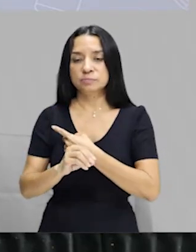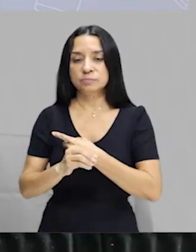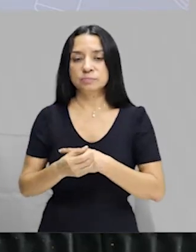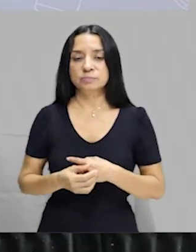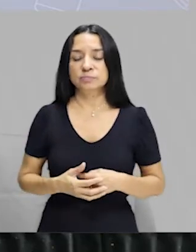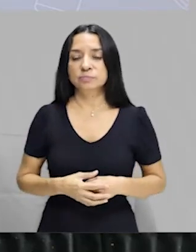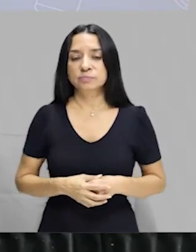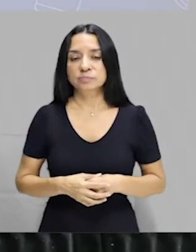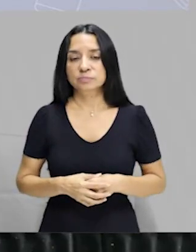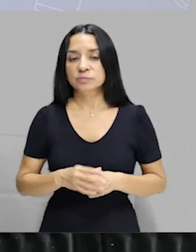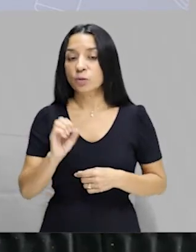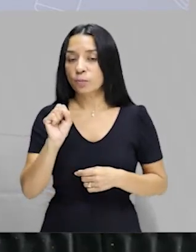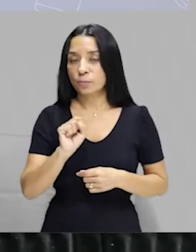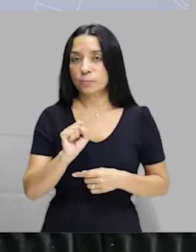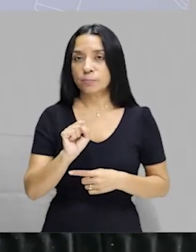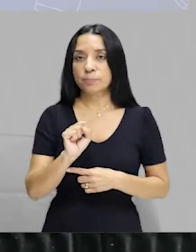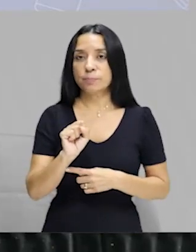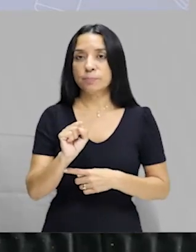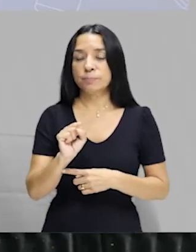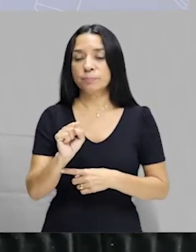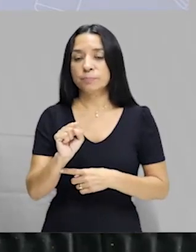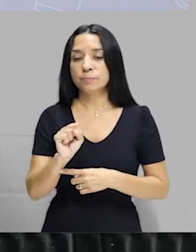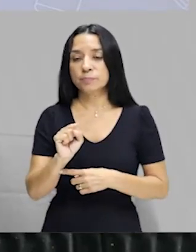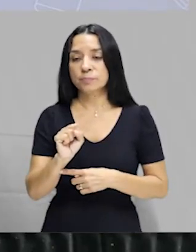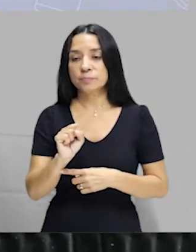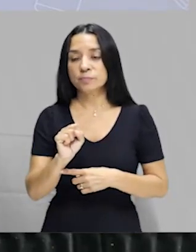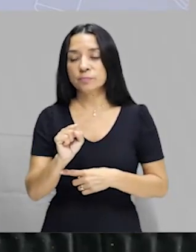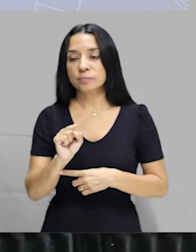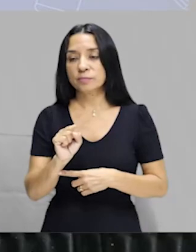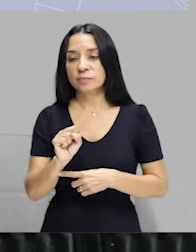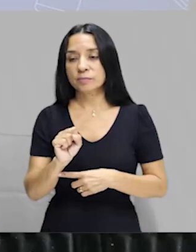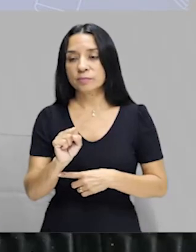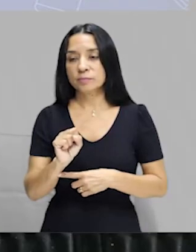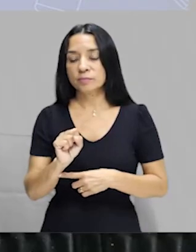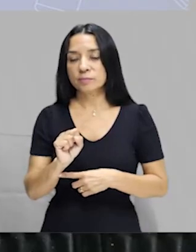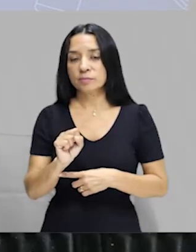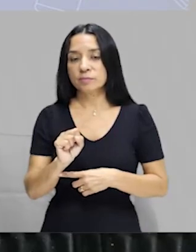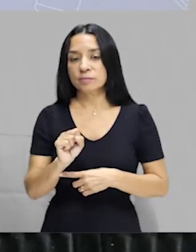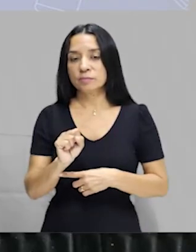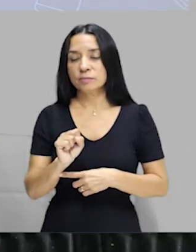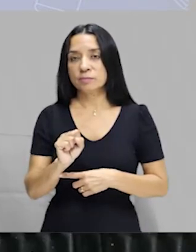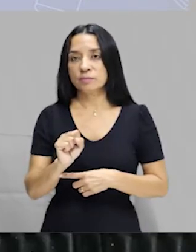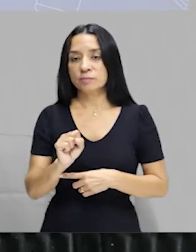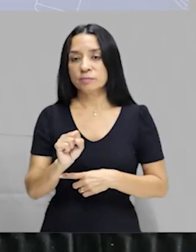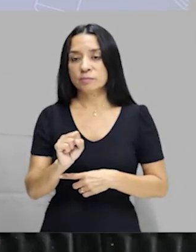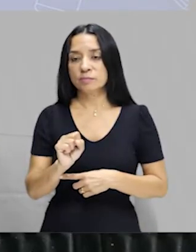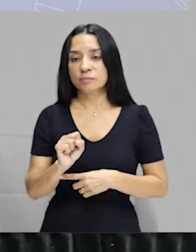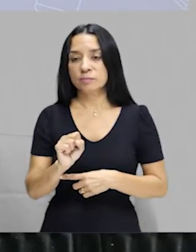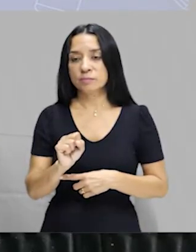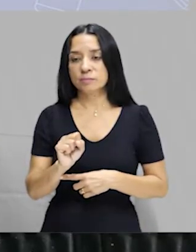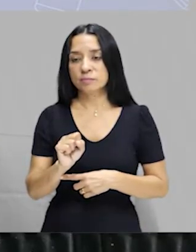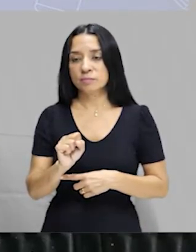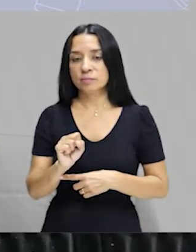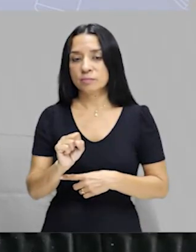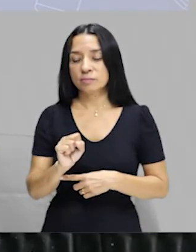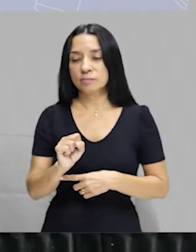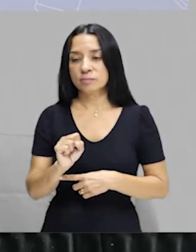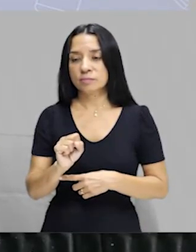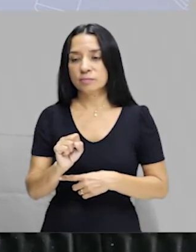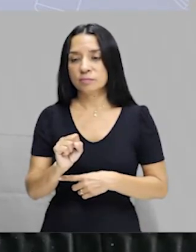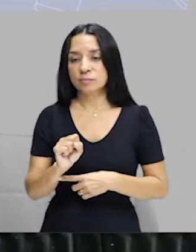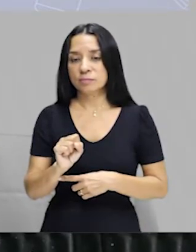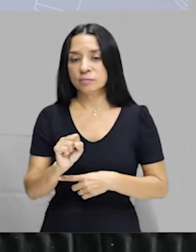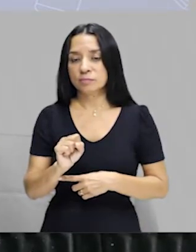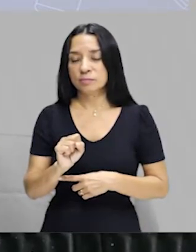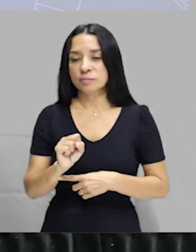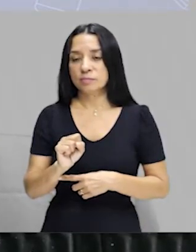Nosotros, escribir, escribir é o meu verbo, muchas cartas. Então, nosotros escribirán muchas